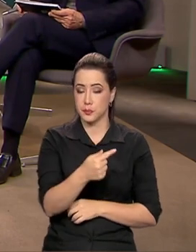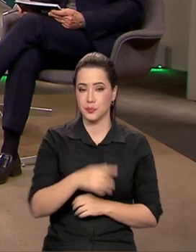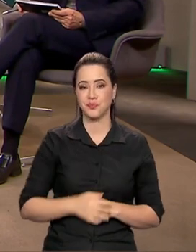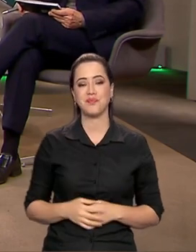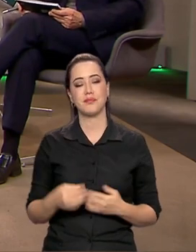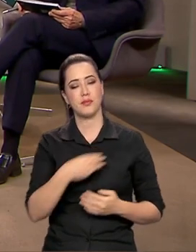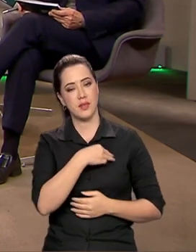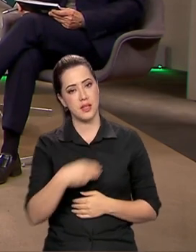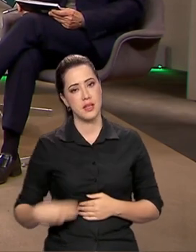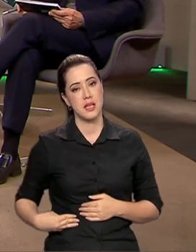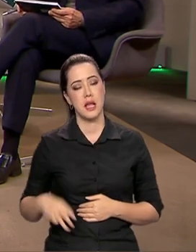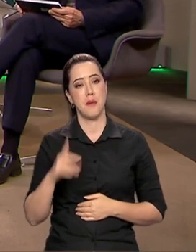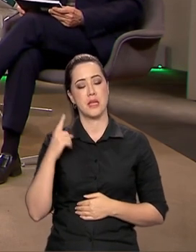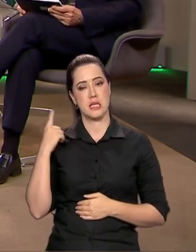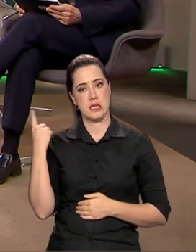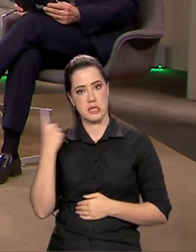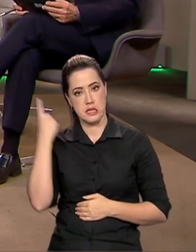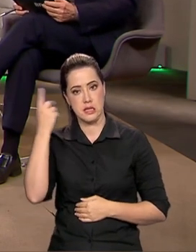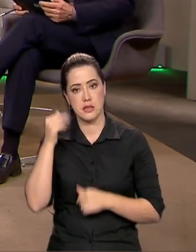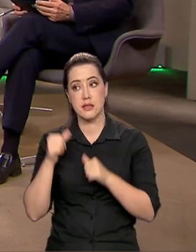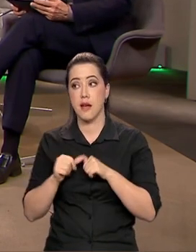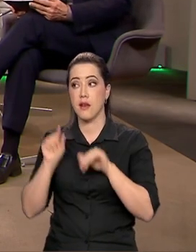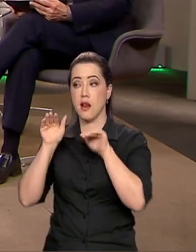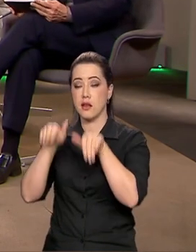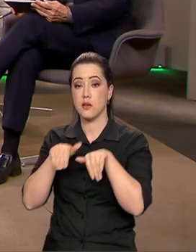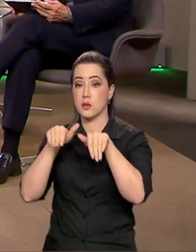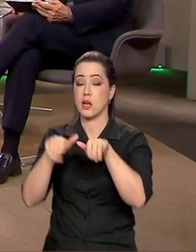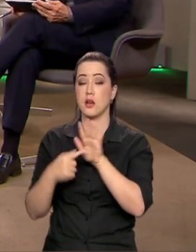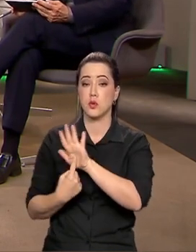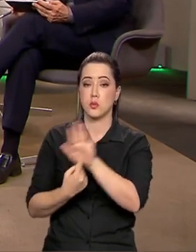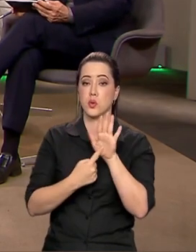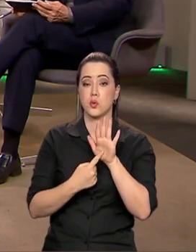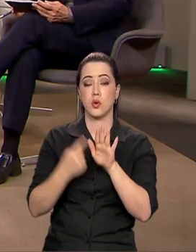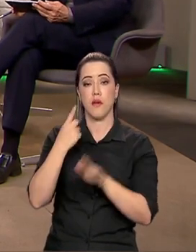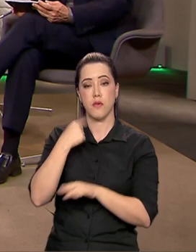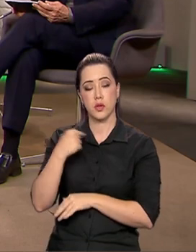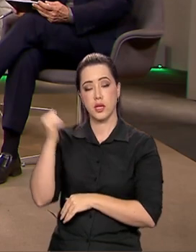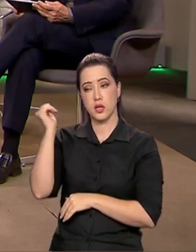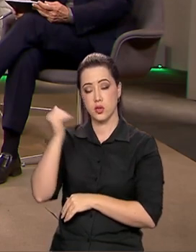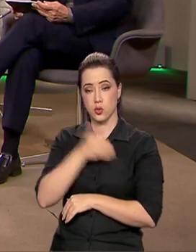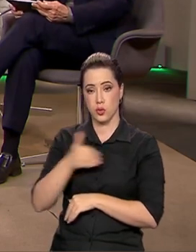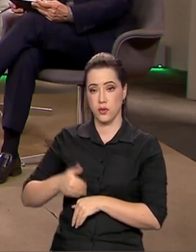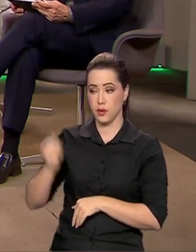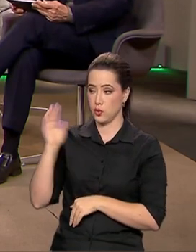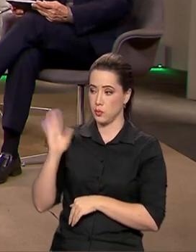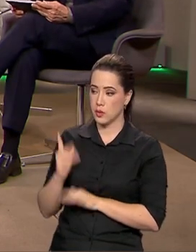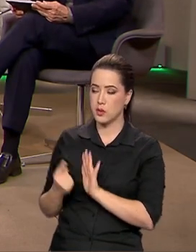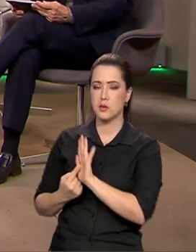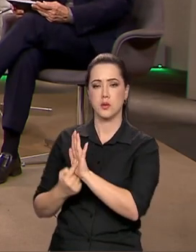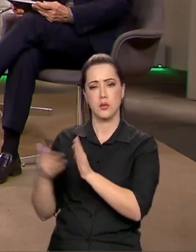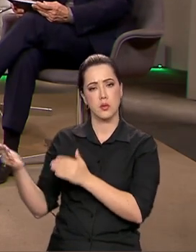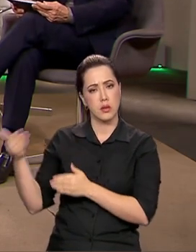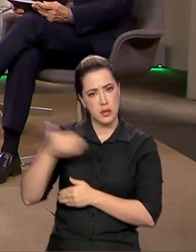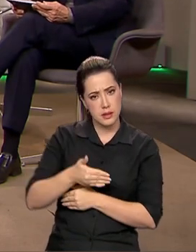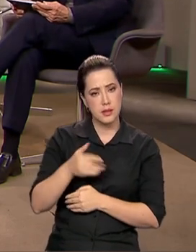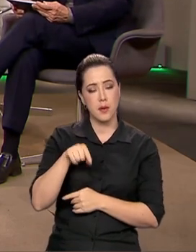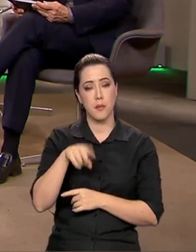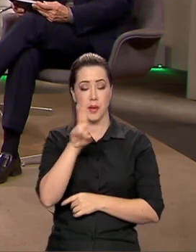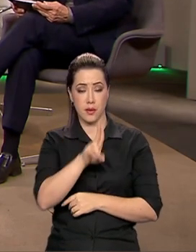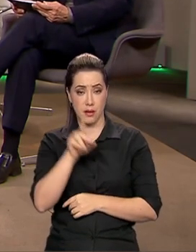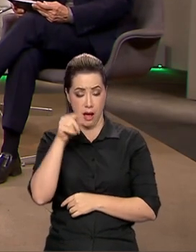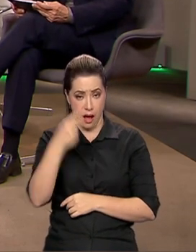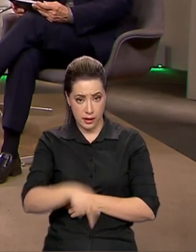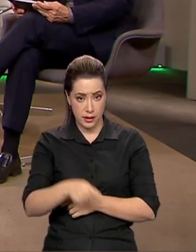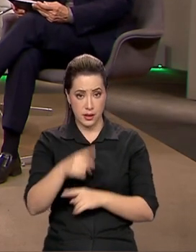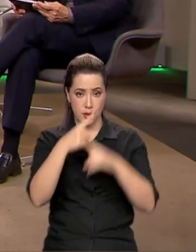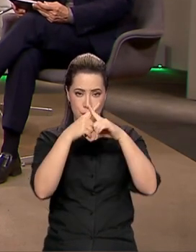Esporte, Ana Moser, esteve na Austrália, onde mostrou o interesse do governo em trazer o evento esportivo como parte da Estratégia Nacional do